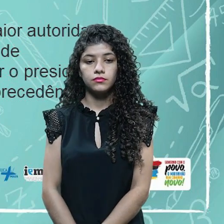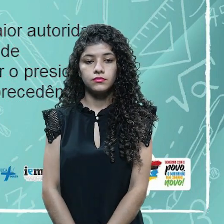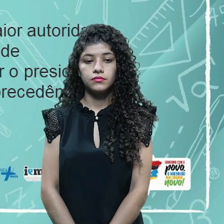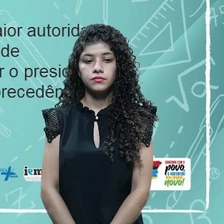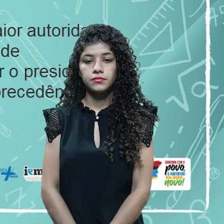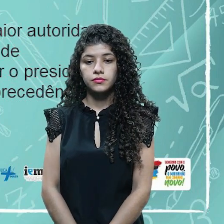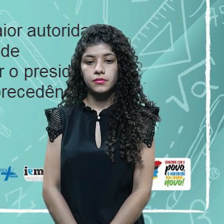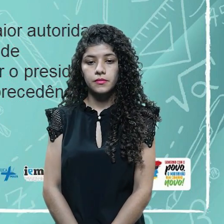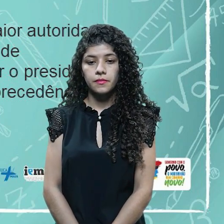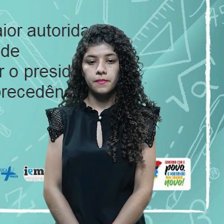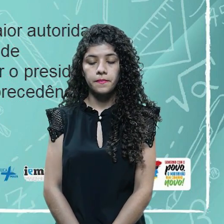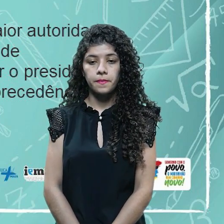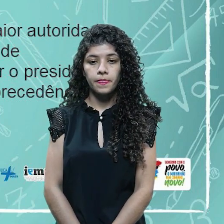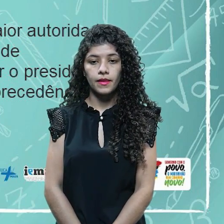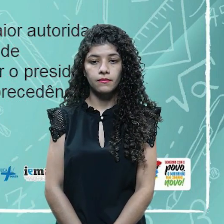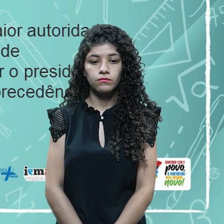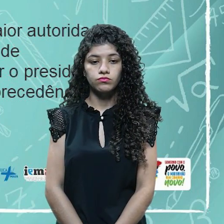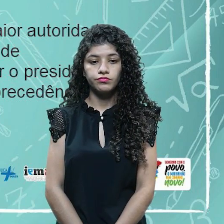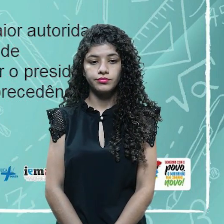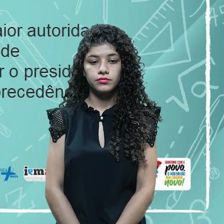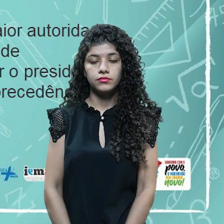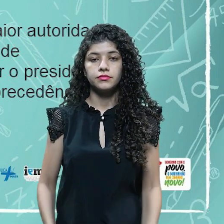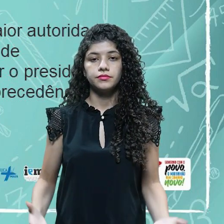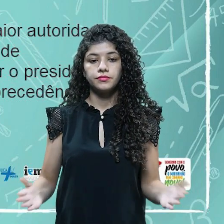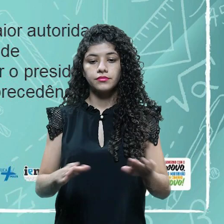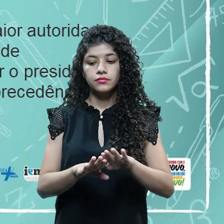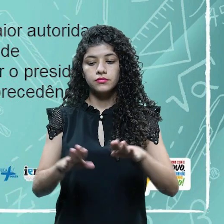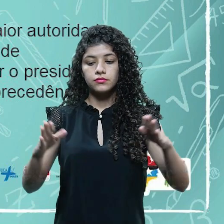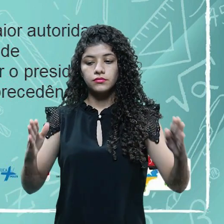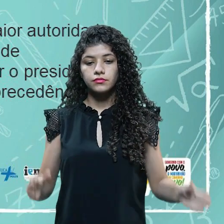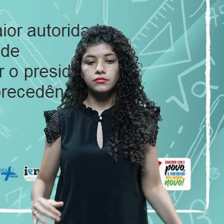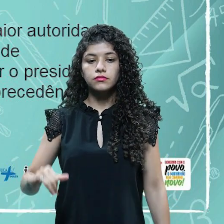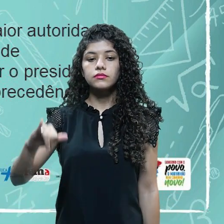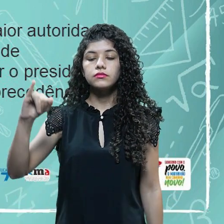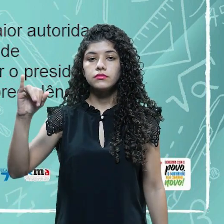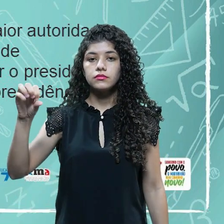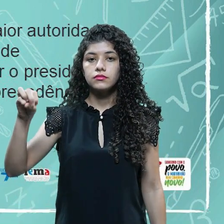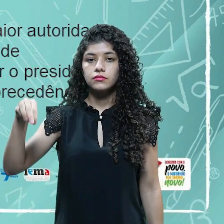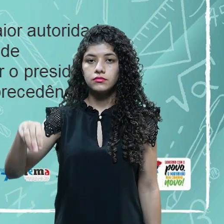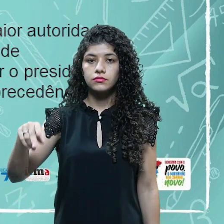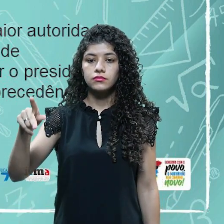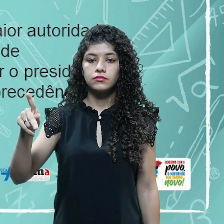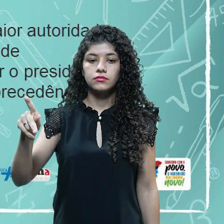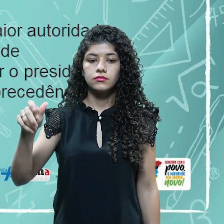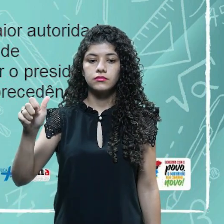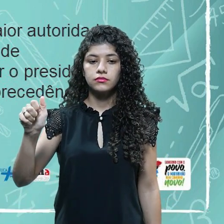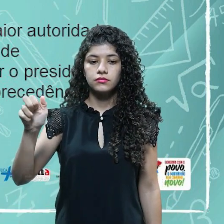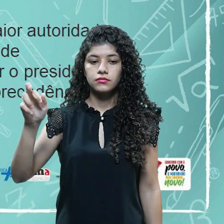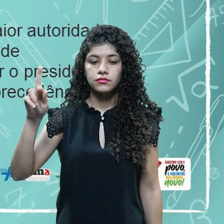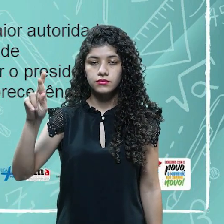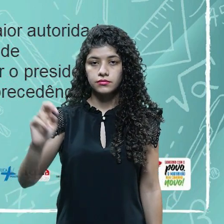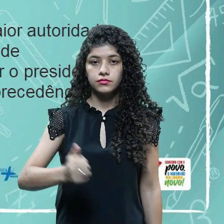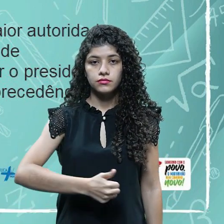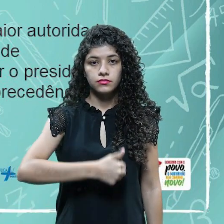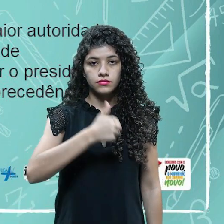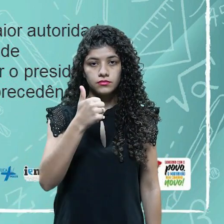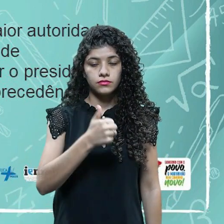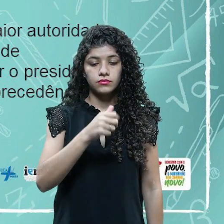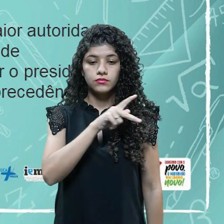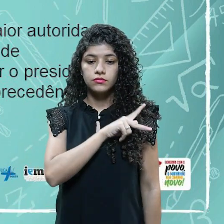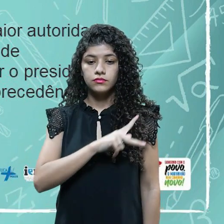Vamos lá conhecer a mesa ímpar, né. A gente tem aqui o 1 no centro, que seria o presidente do ato, a maior autoridade.